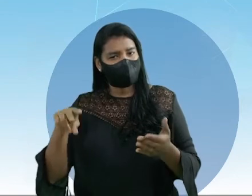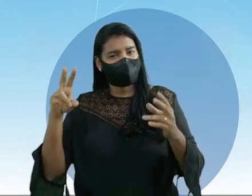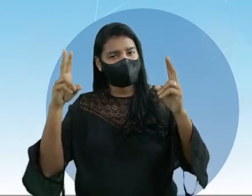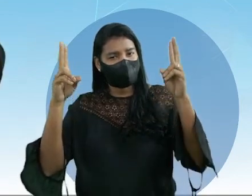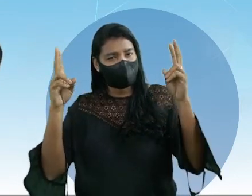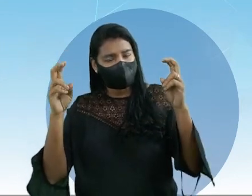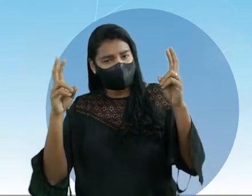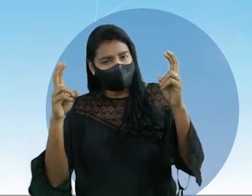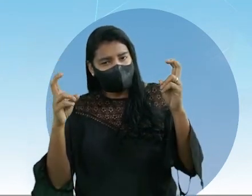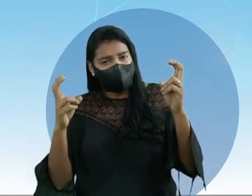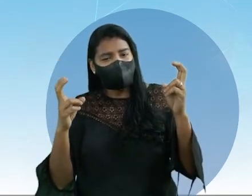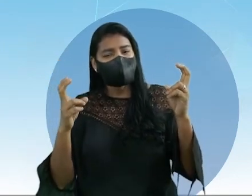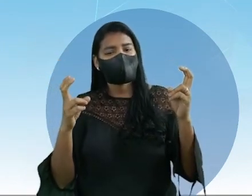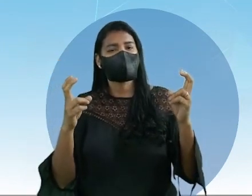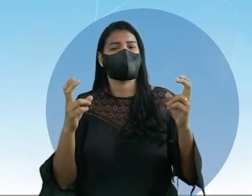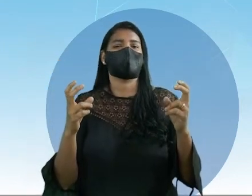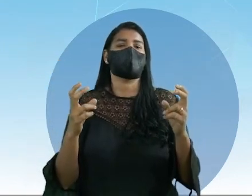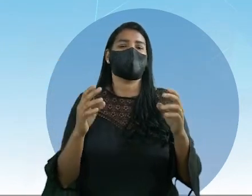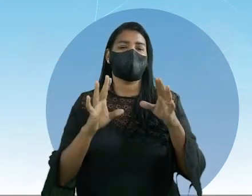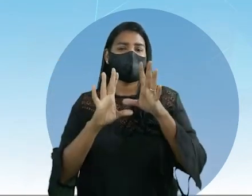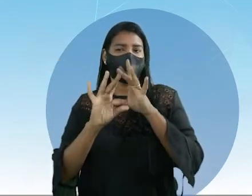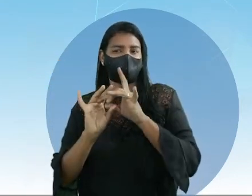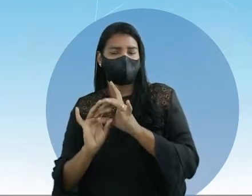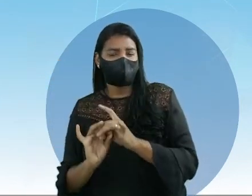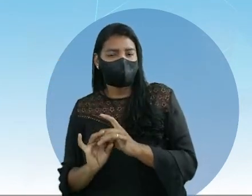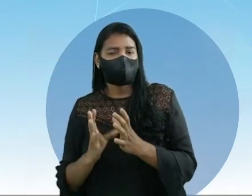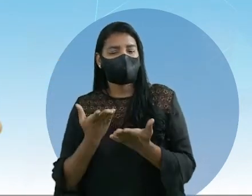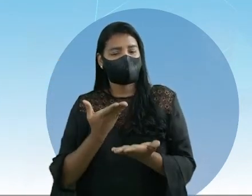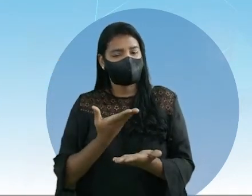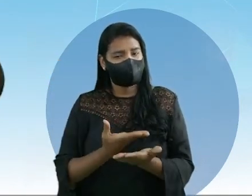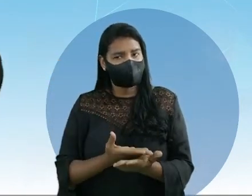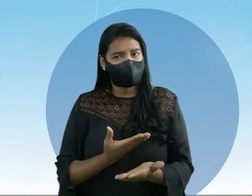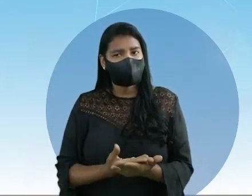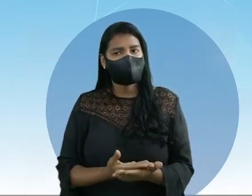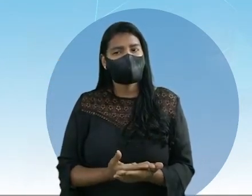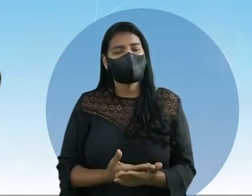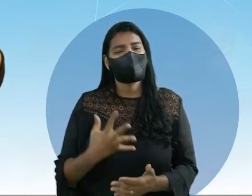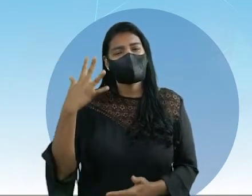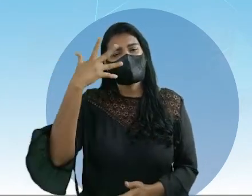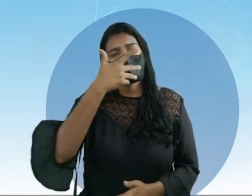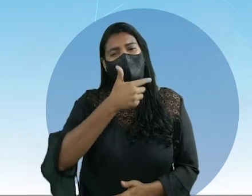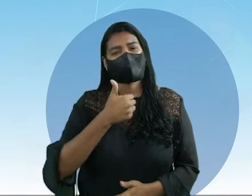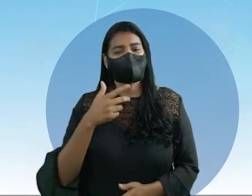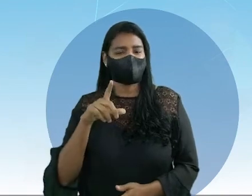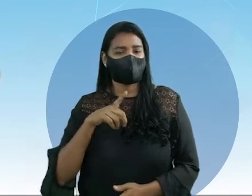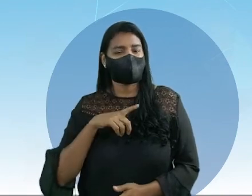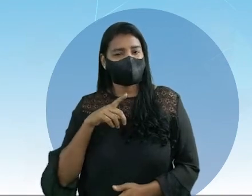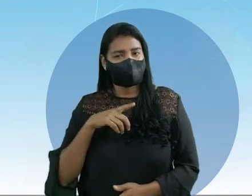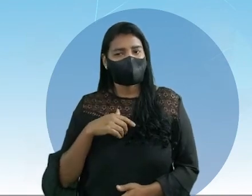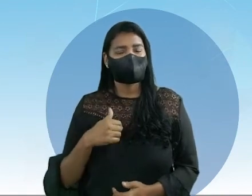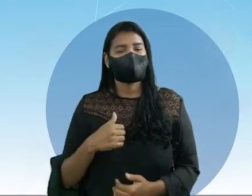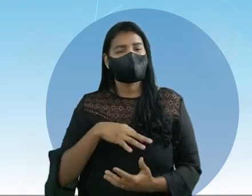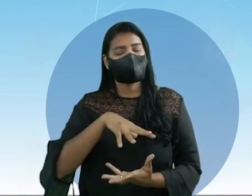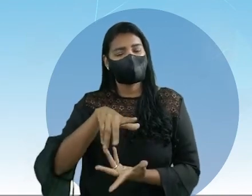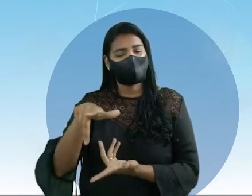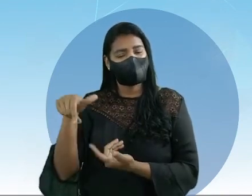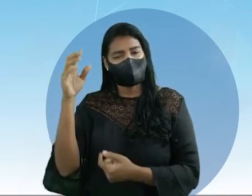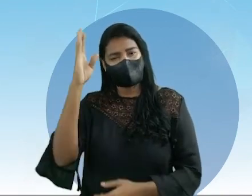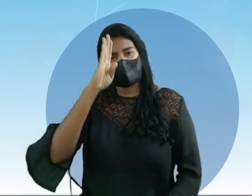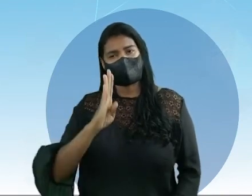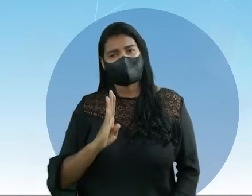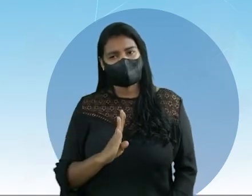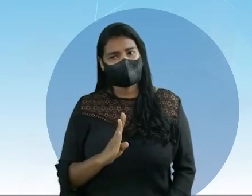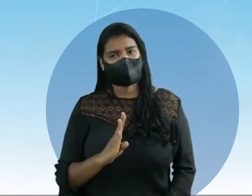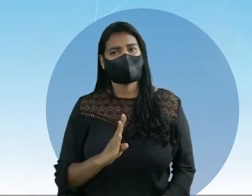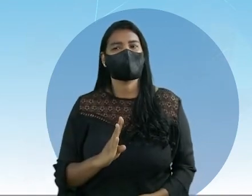capítulo, o assunto, que foi bem gostoso para conhecer as nossas belezas, as nossas riquezas que temos aqui no mundo e no Brasil.